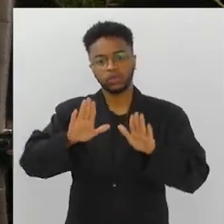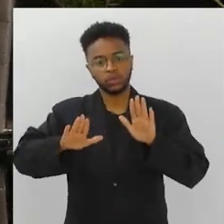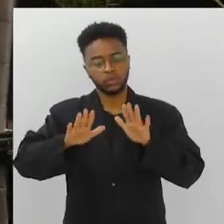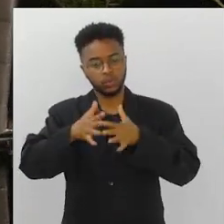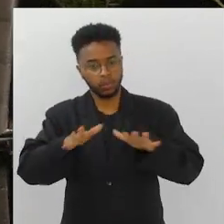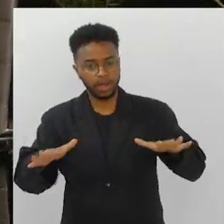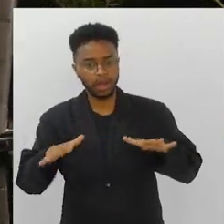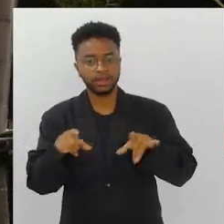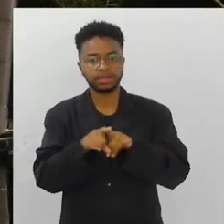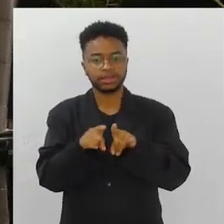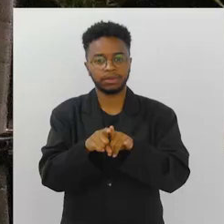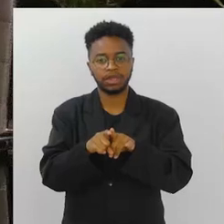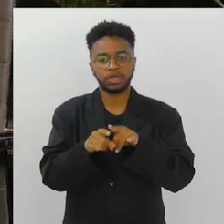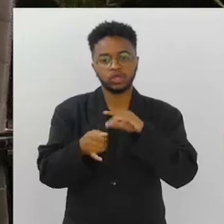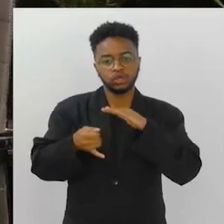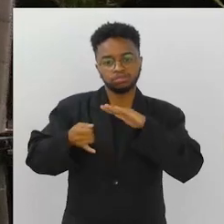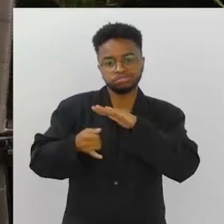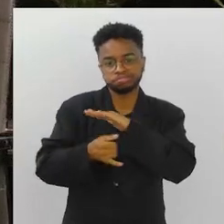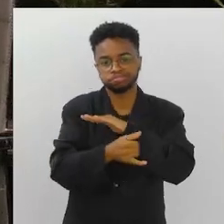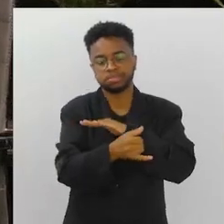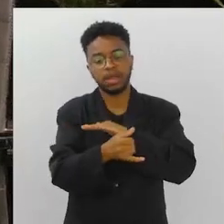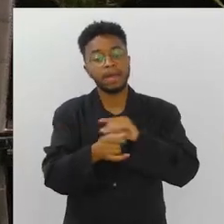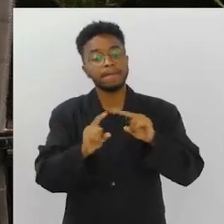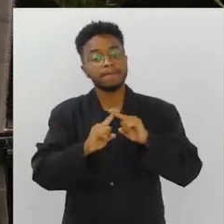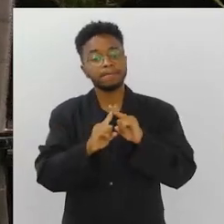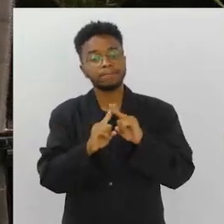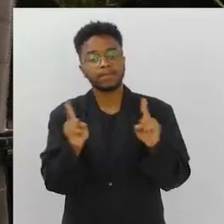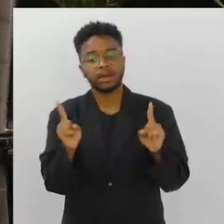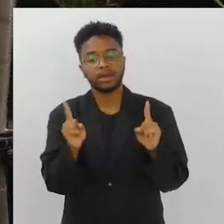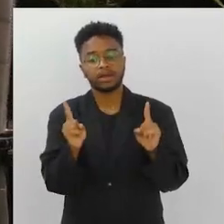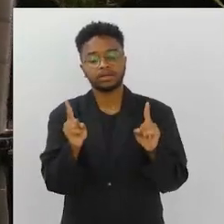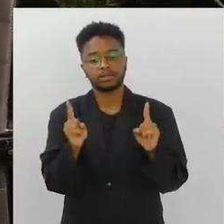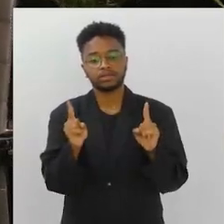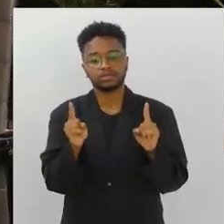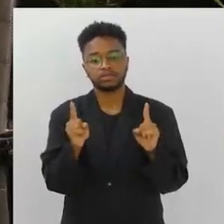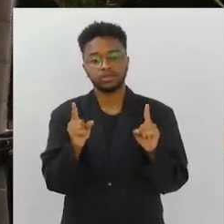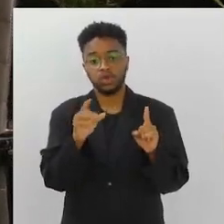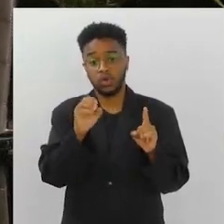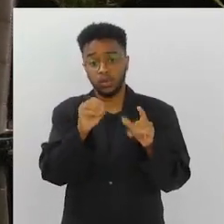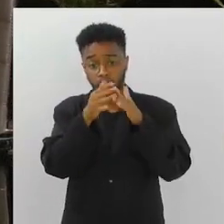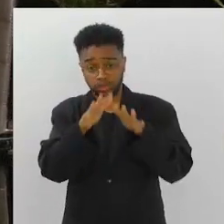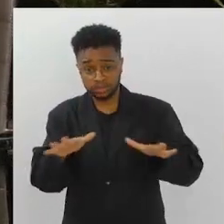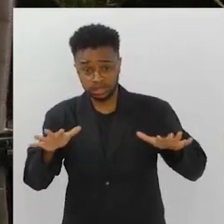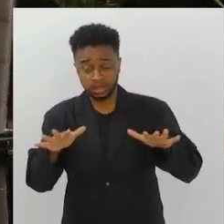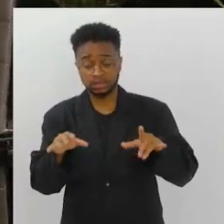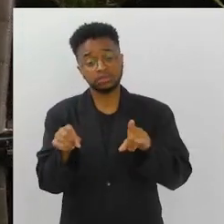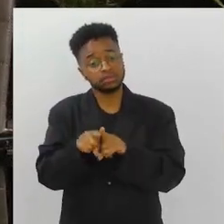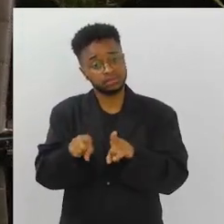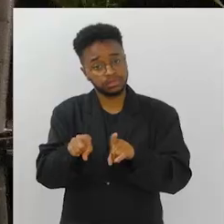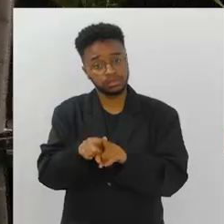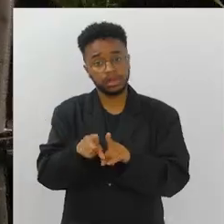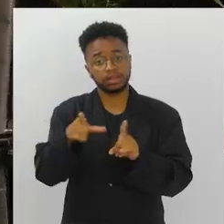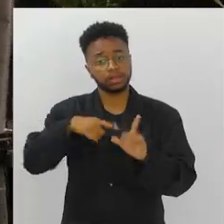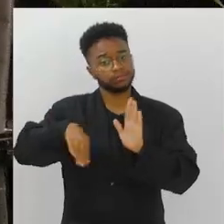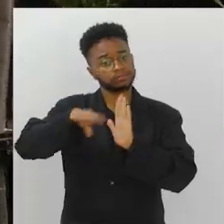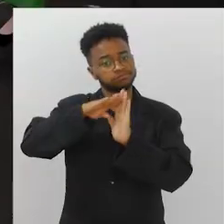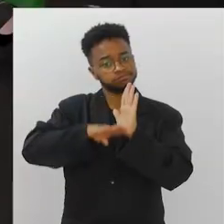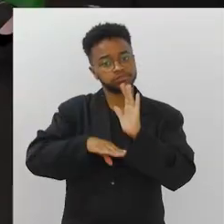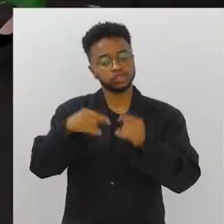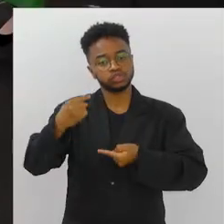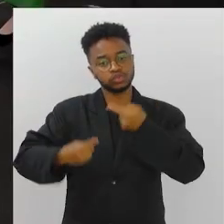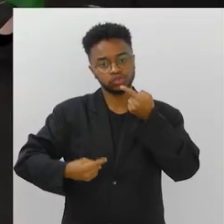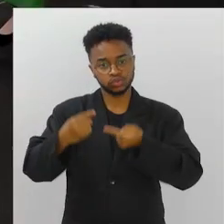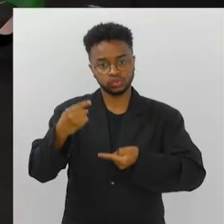questão das obras de emissários submarinos, mas os oceanos também são pauta